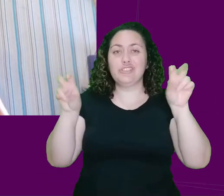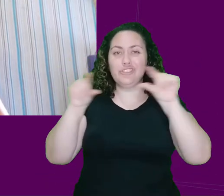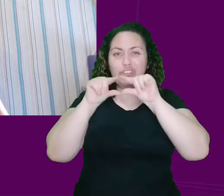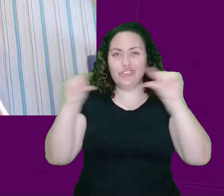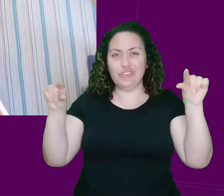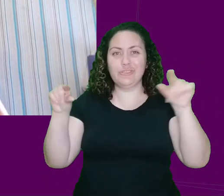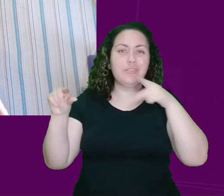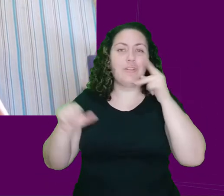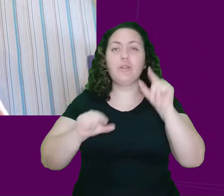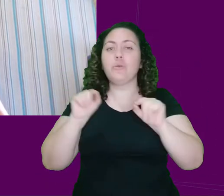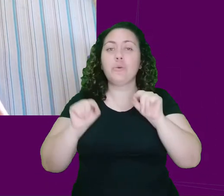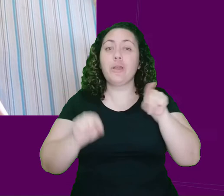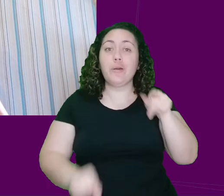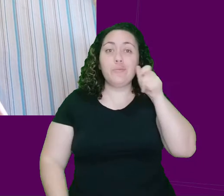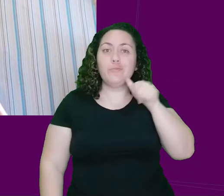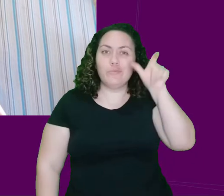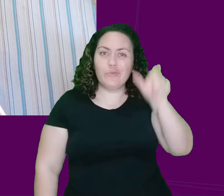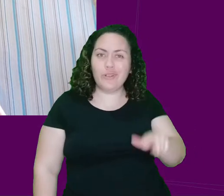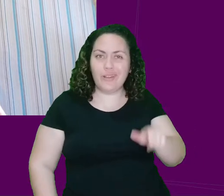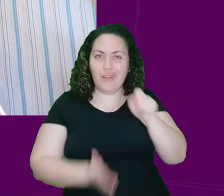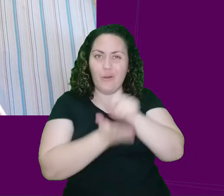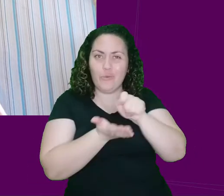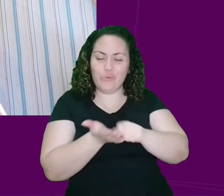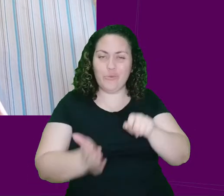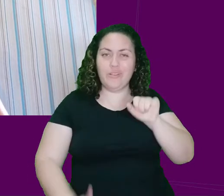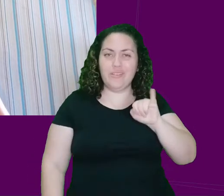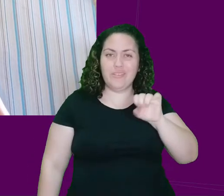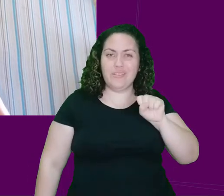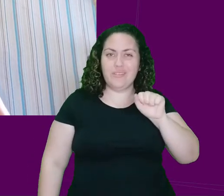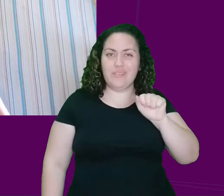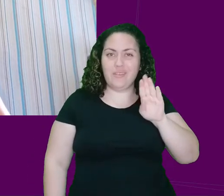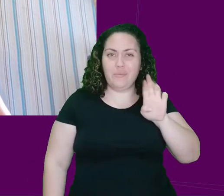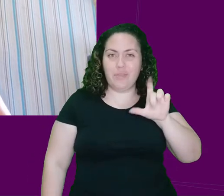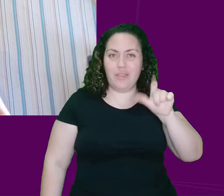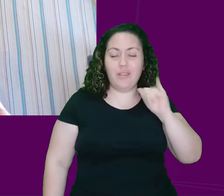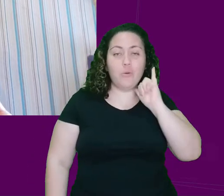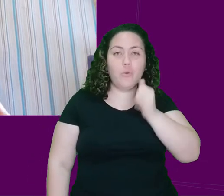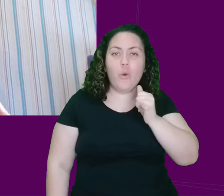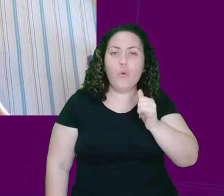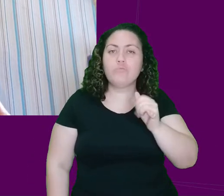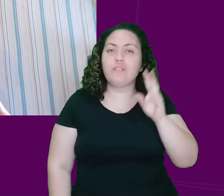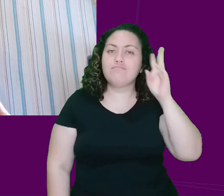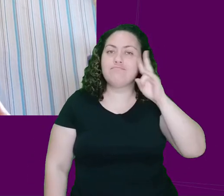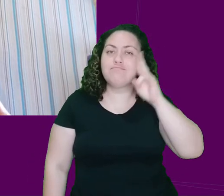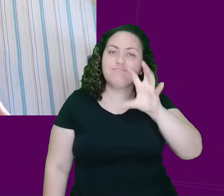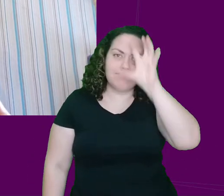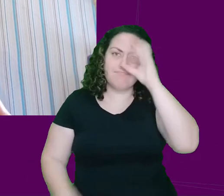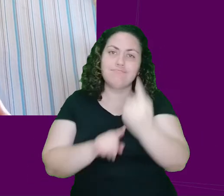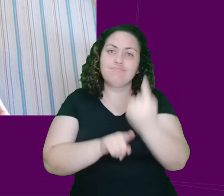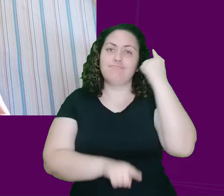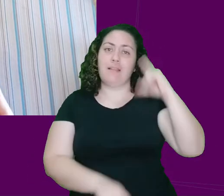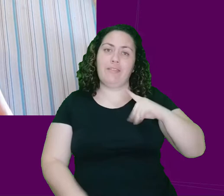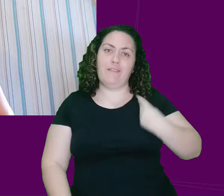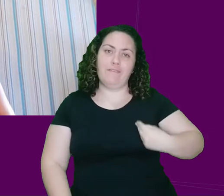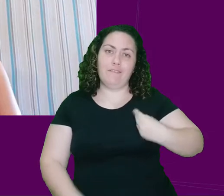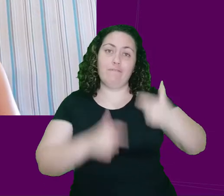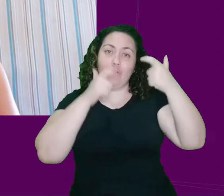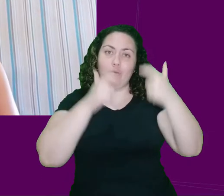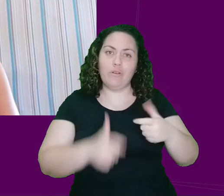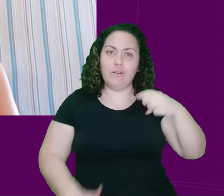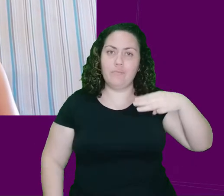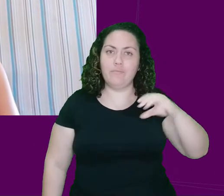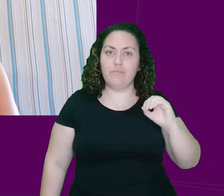que a autora, Isabela Figueiredo, vai falar das memórias do tempo em que ela viveu em Moçambique.